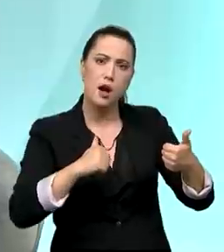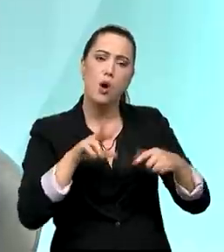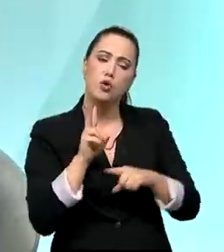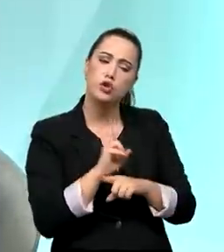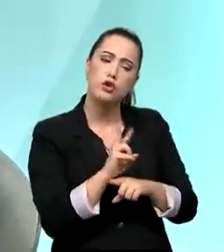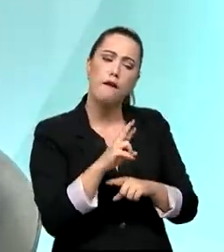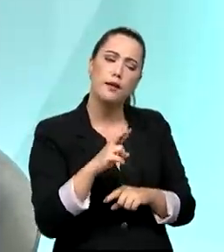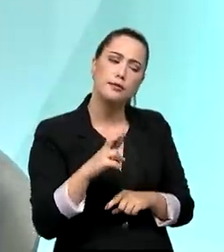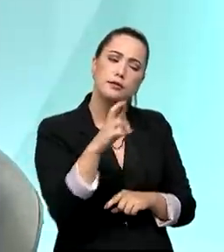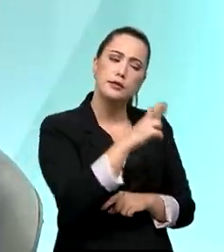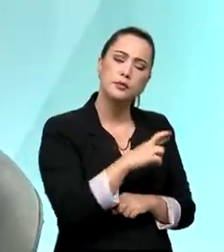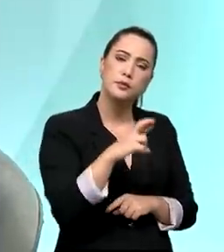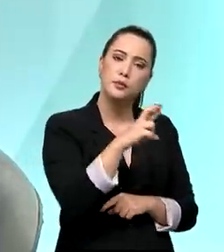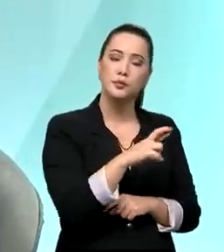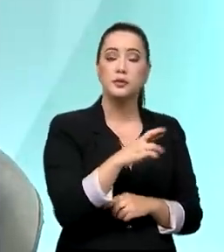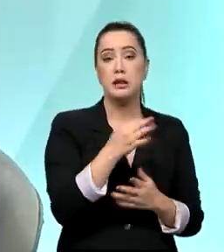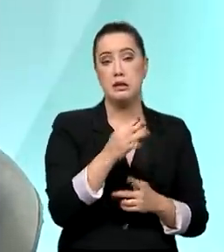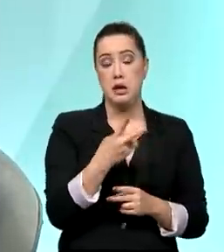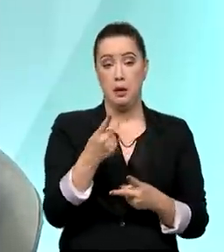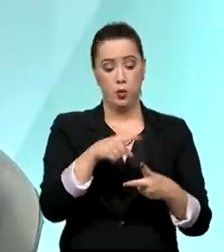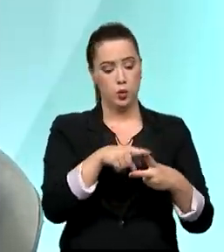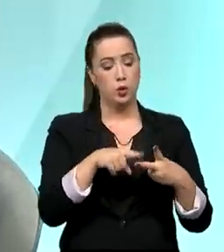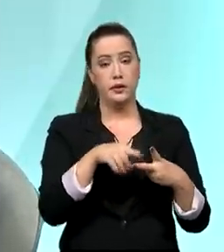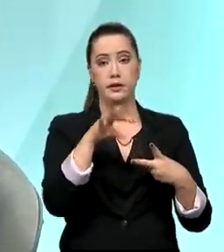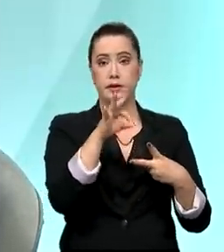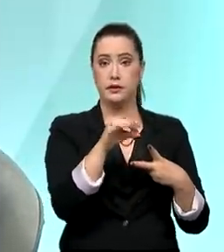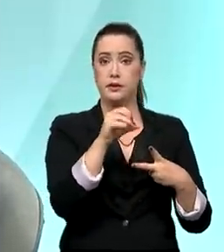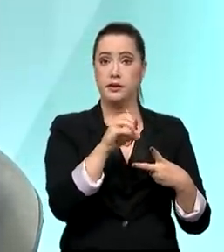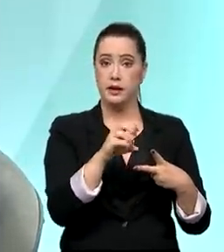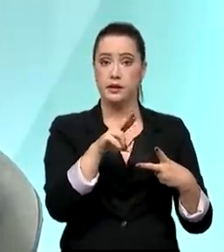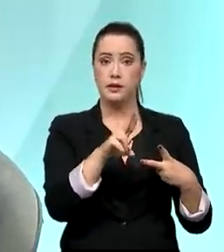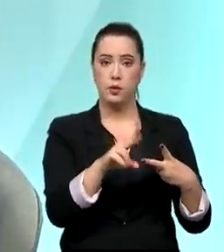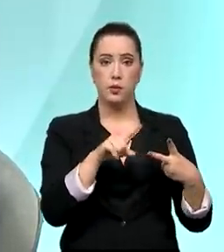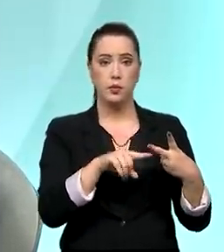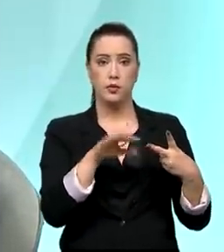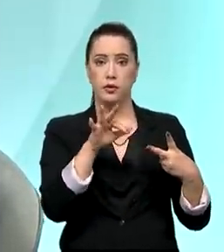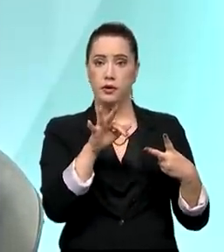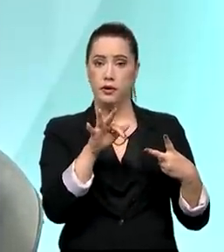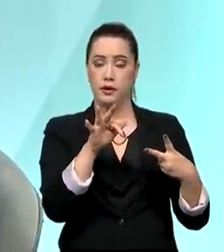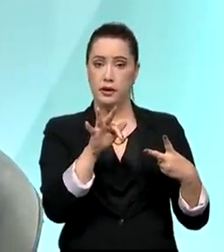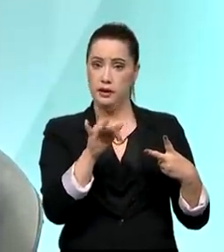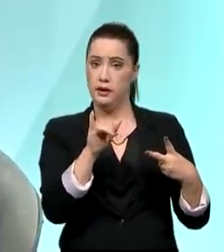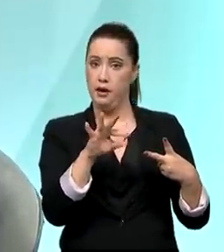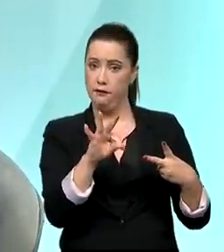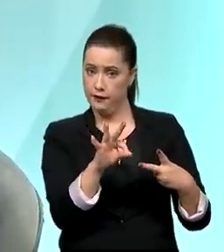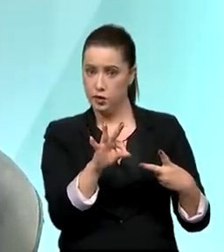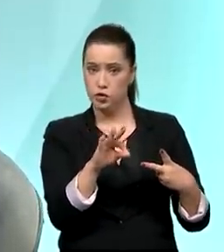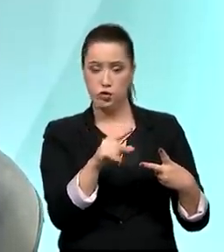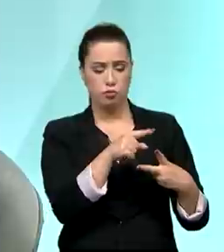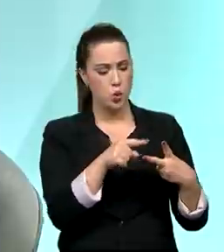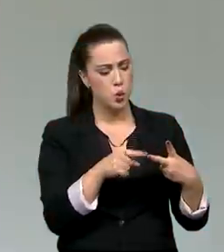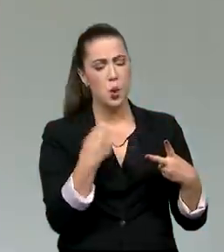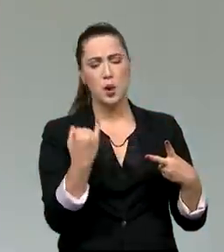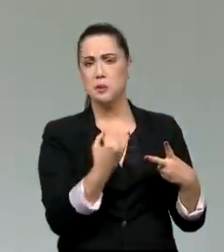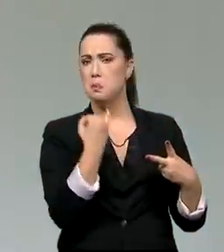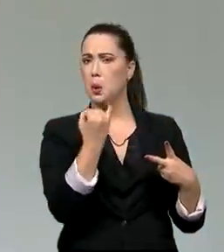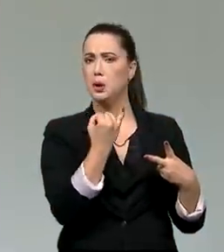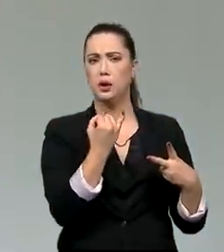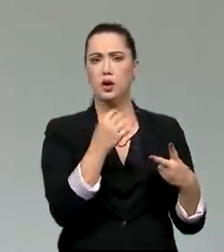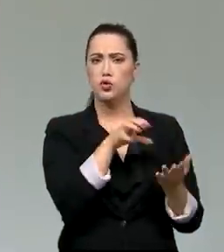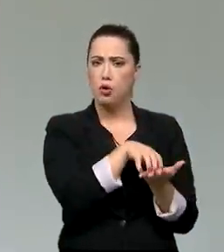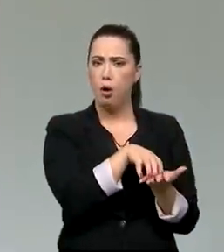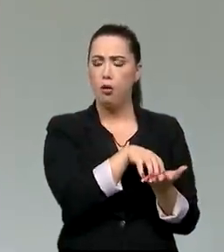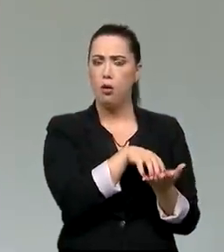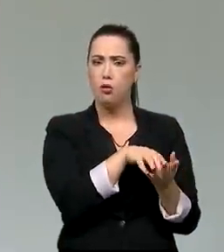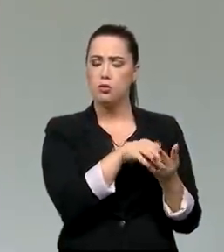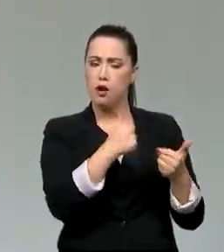dois, o TCU e a FIT, são exemplos muito fortes. Outra coisa que você falou. Nós, quando assumimos, existe uma lei,